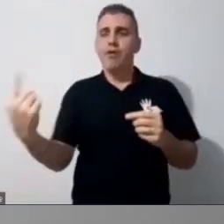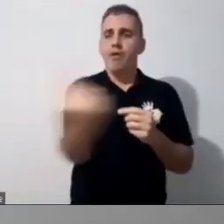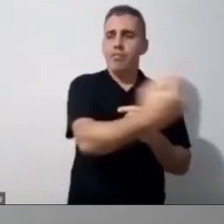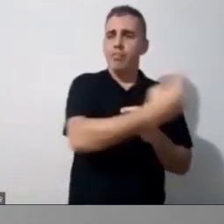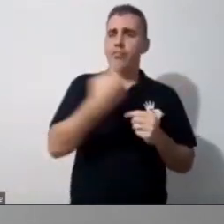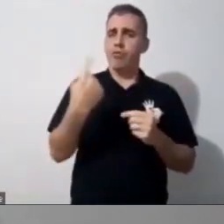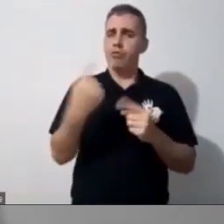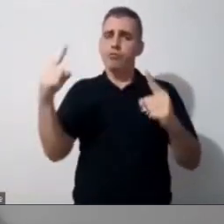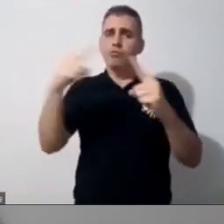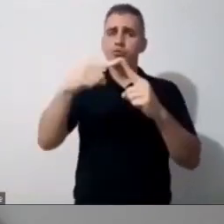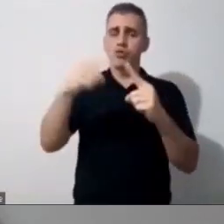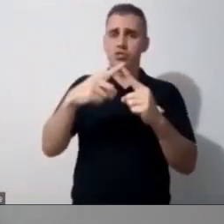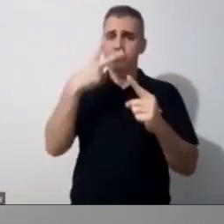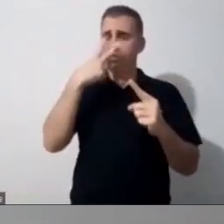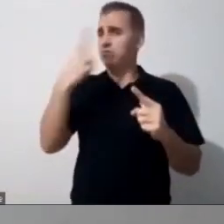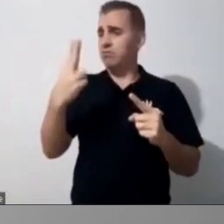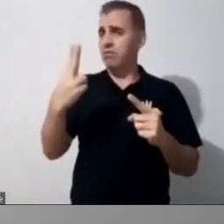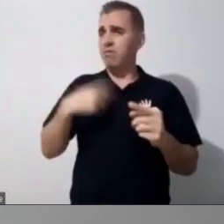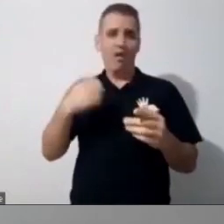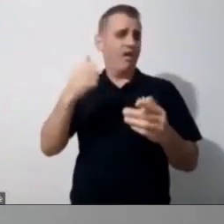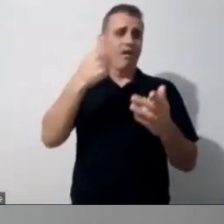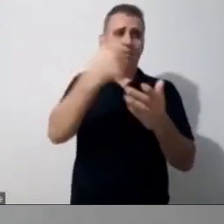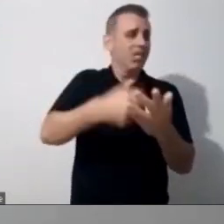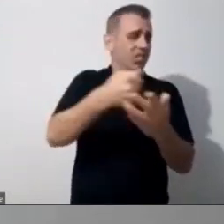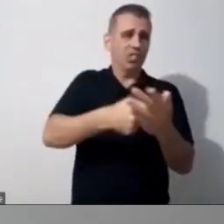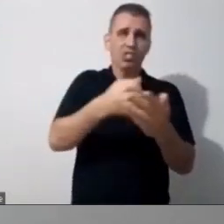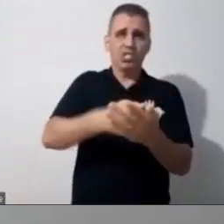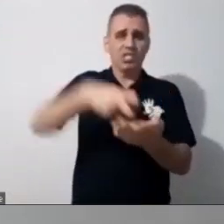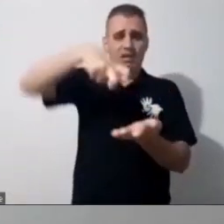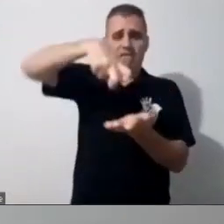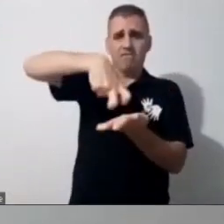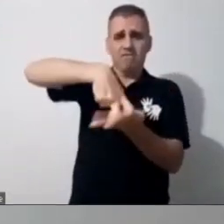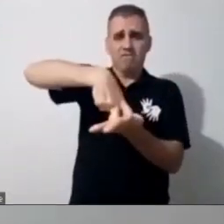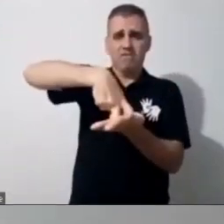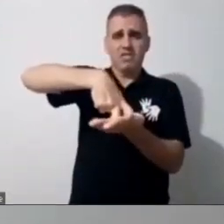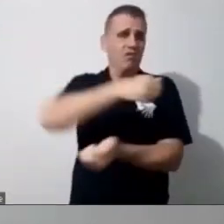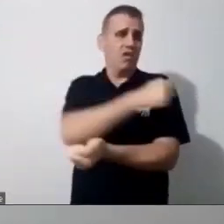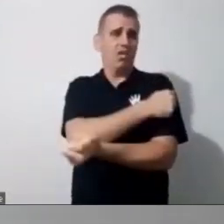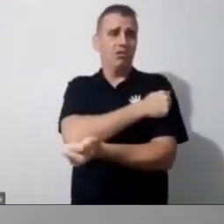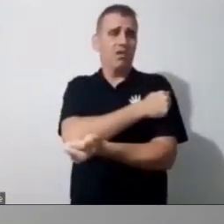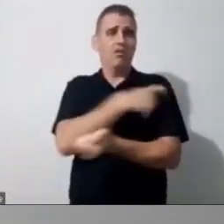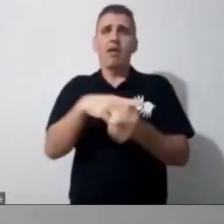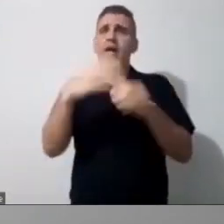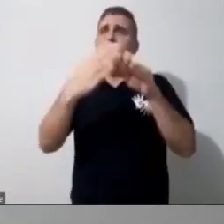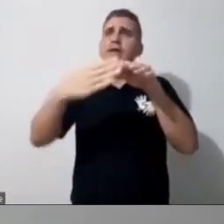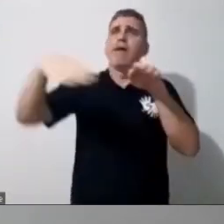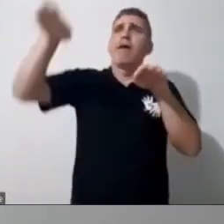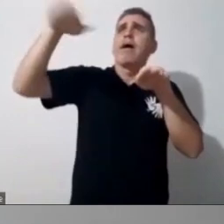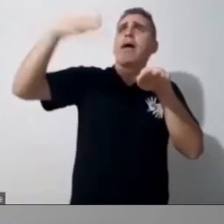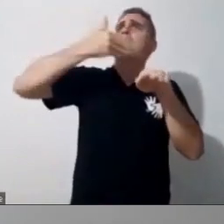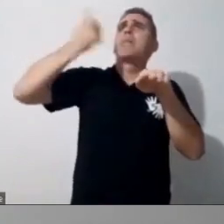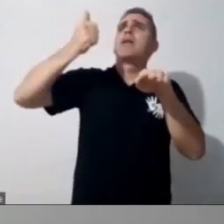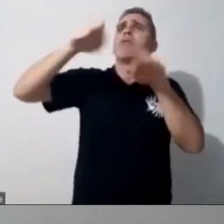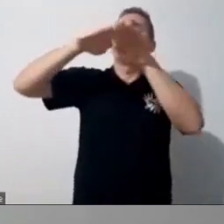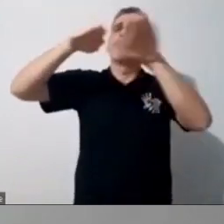não é castigar o aluno, não é dizer quem é que está lá no topo, né? A gente não tem mais essa